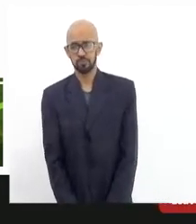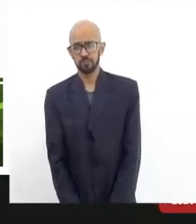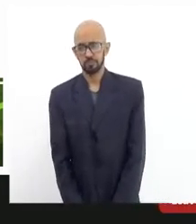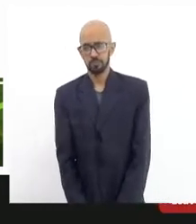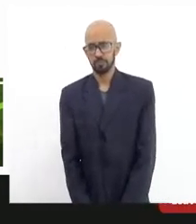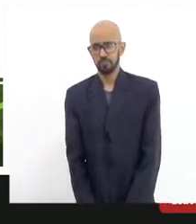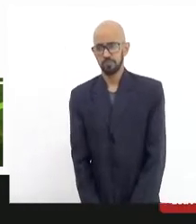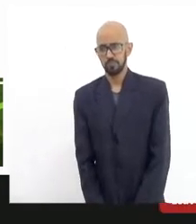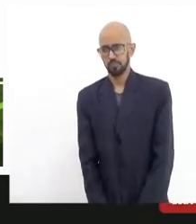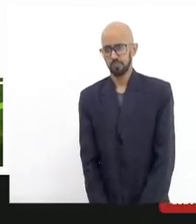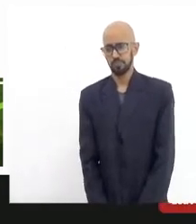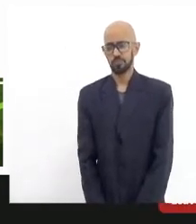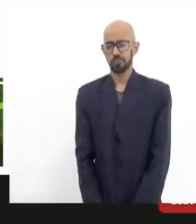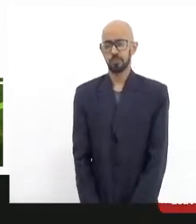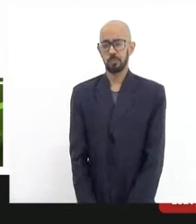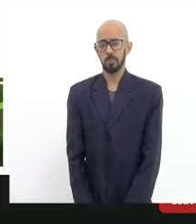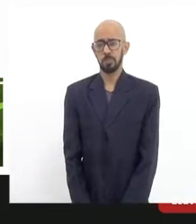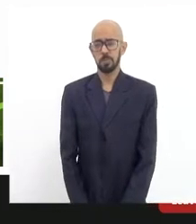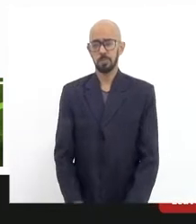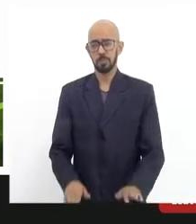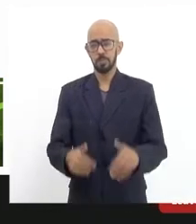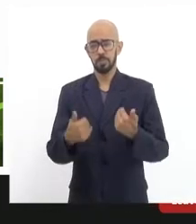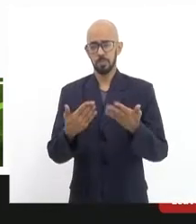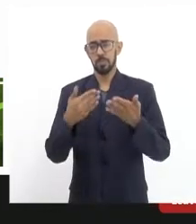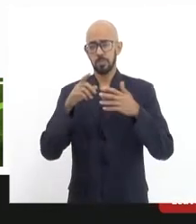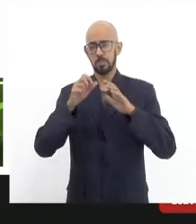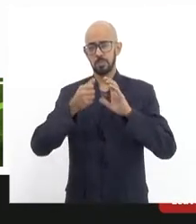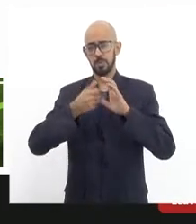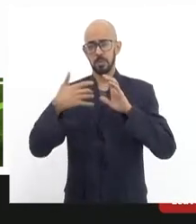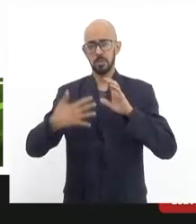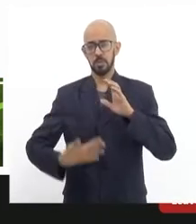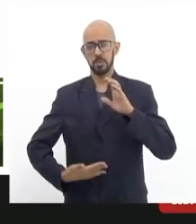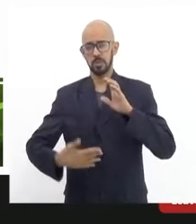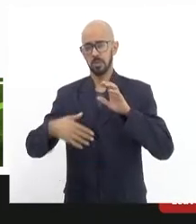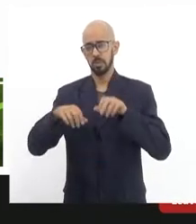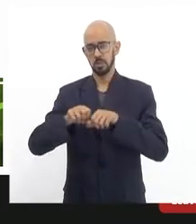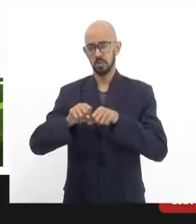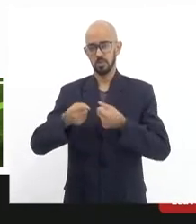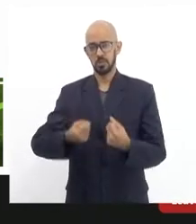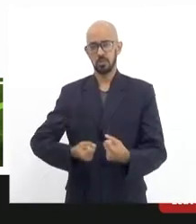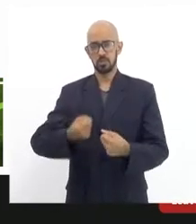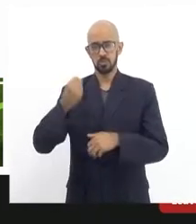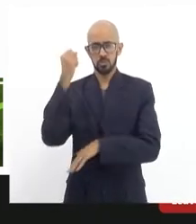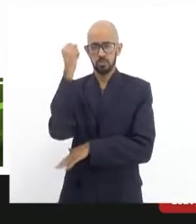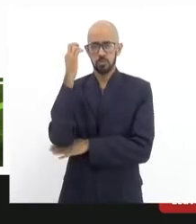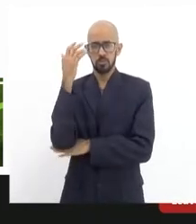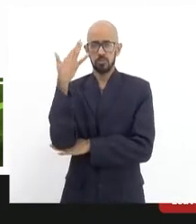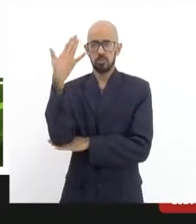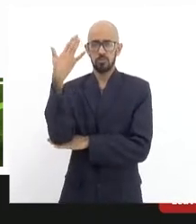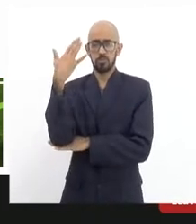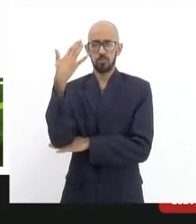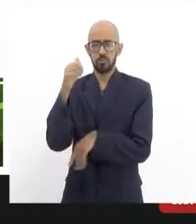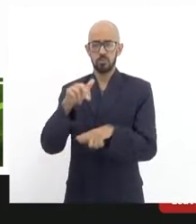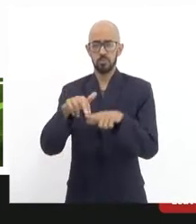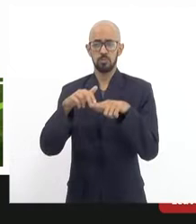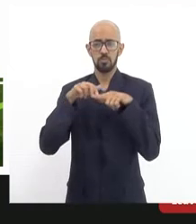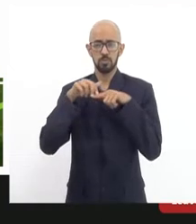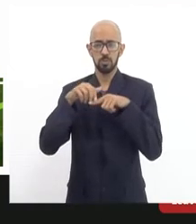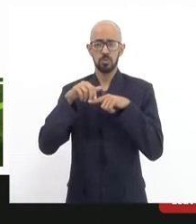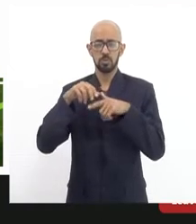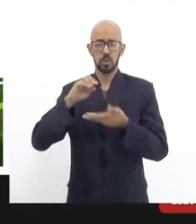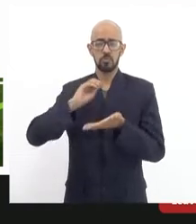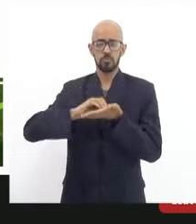olha, então, caracteriza-se o dano ambiental decorrente do desrespeito do